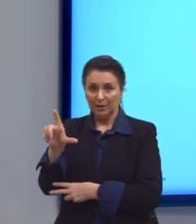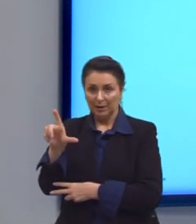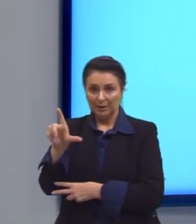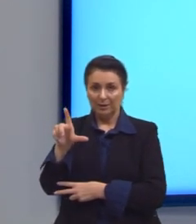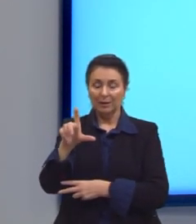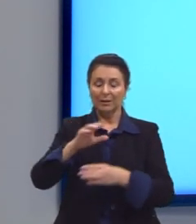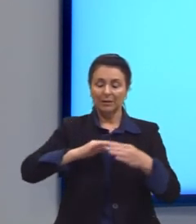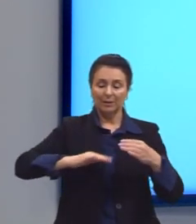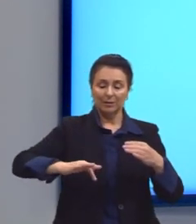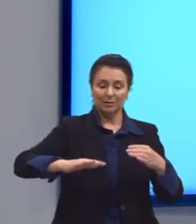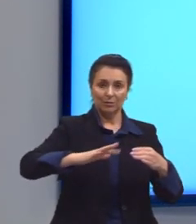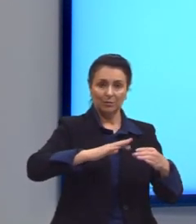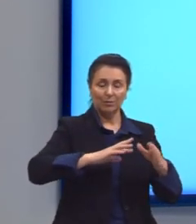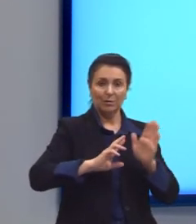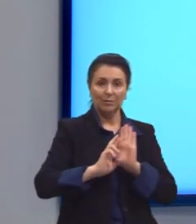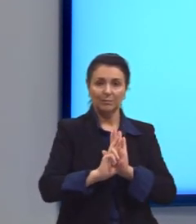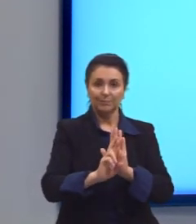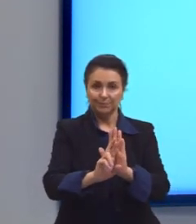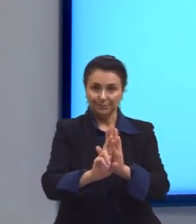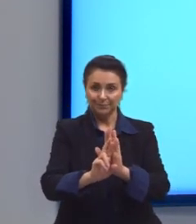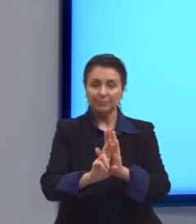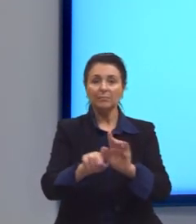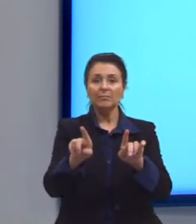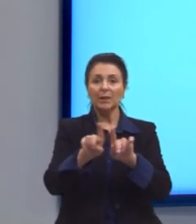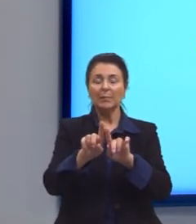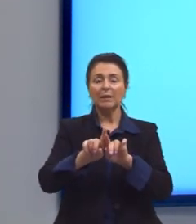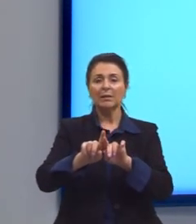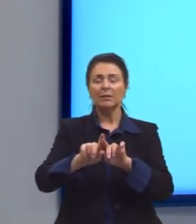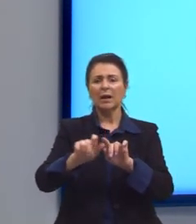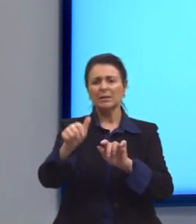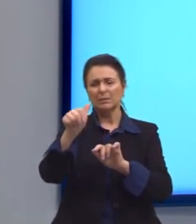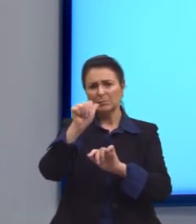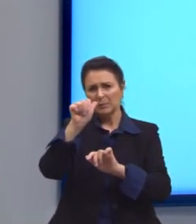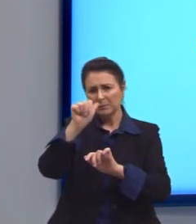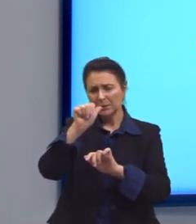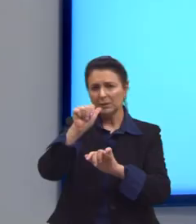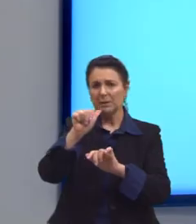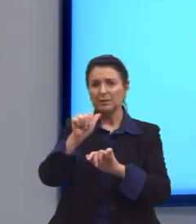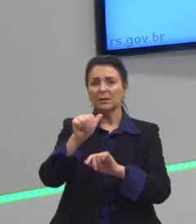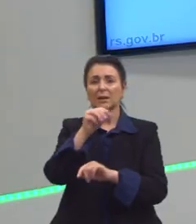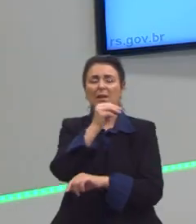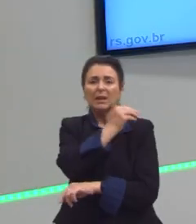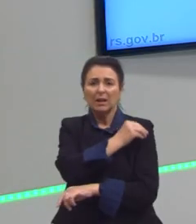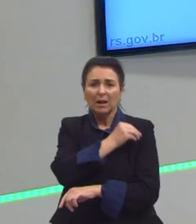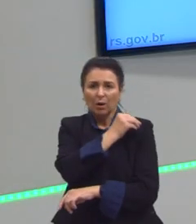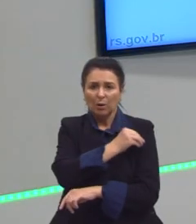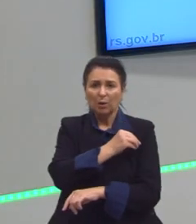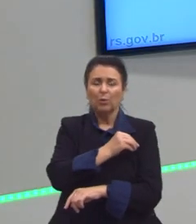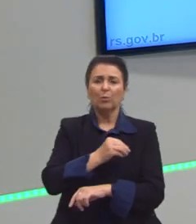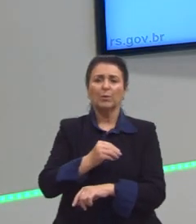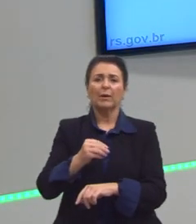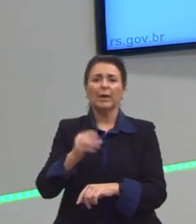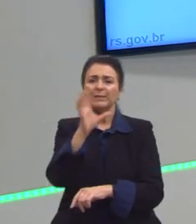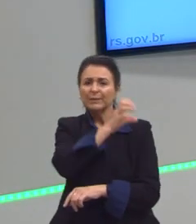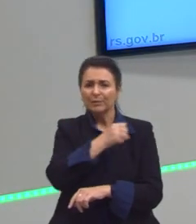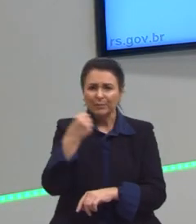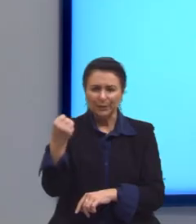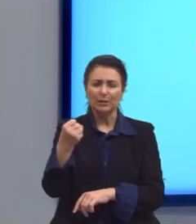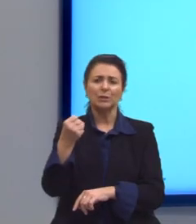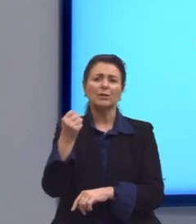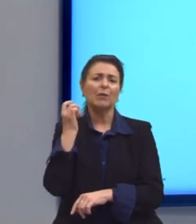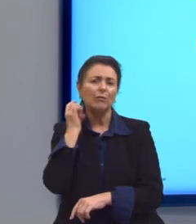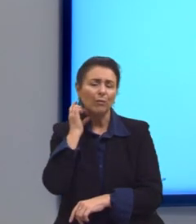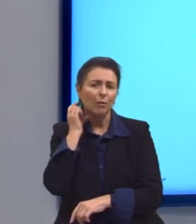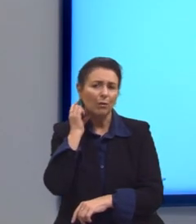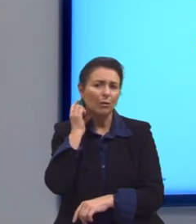temos, isso é a representação das bebidas alcoólicas, no geral, cerveja, vinho, vodka. Por quê? O vinho